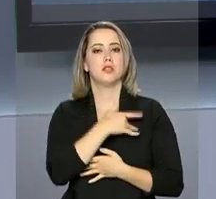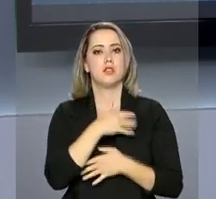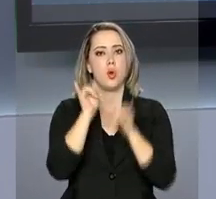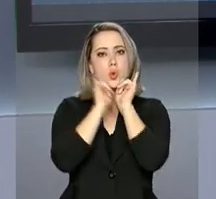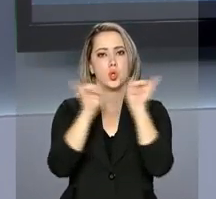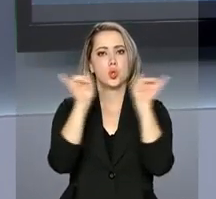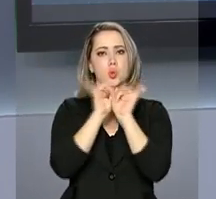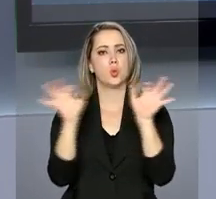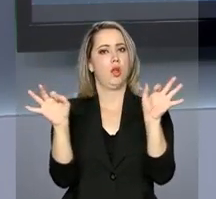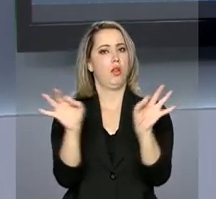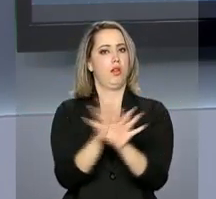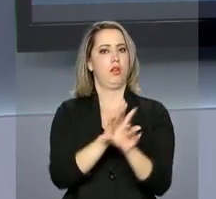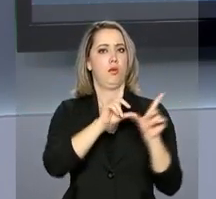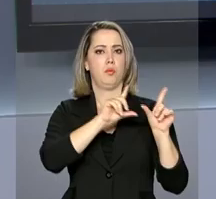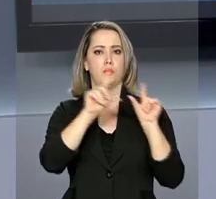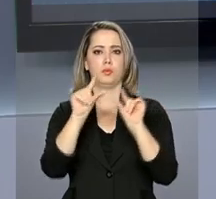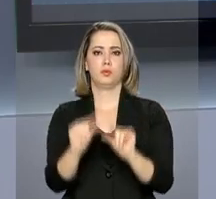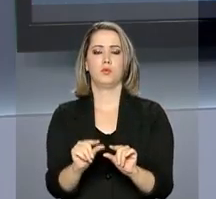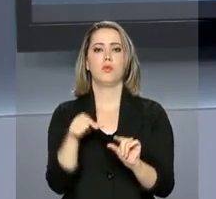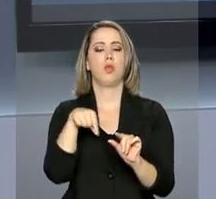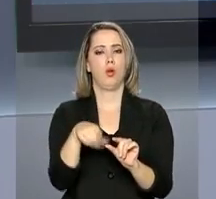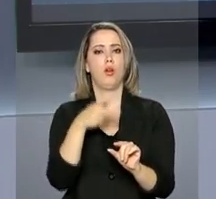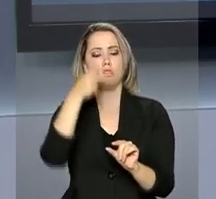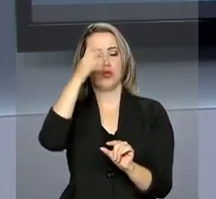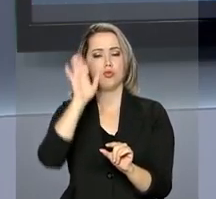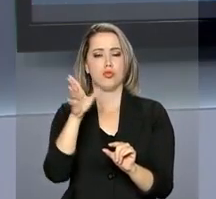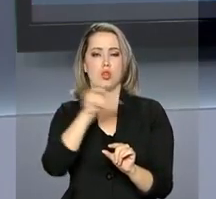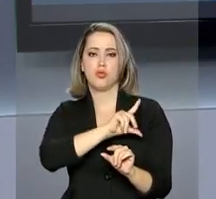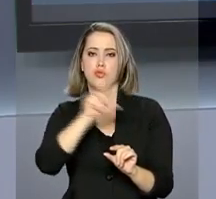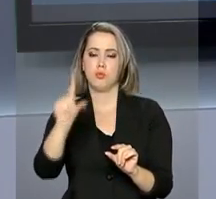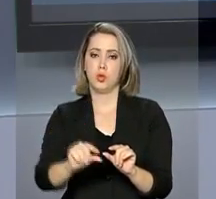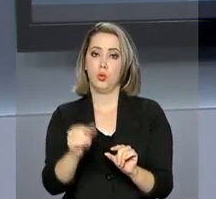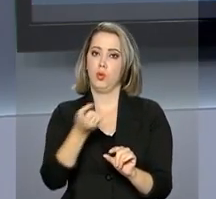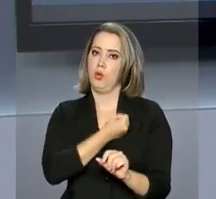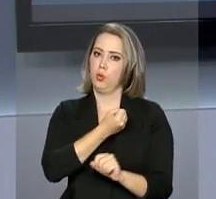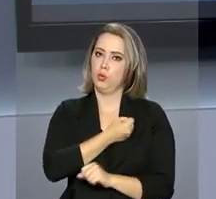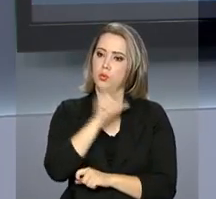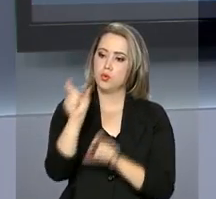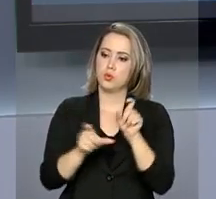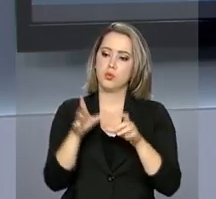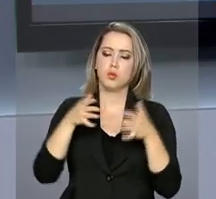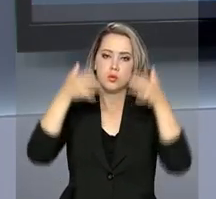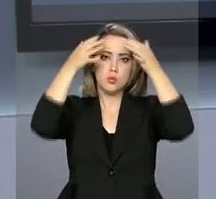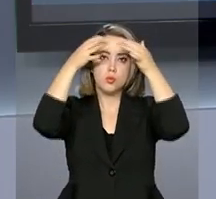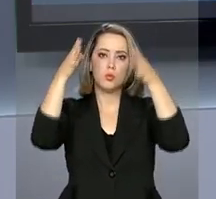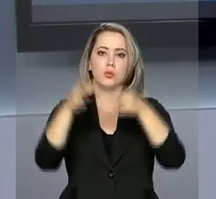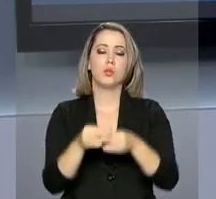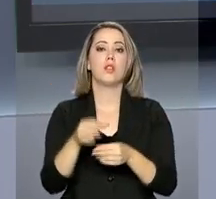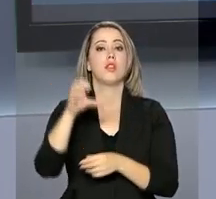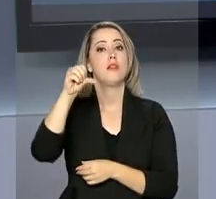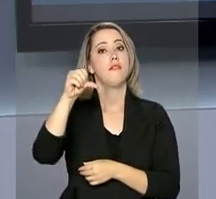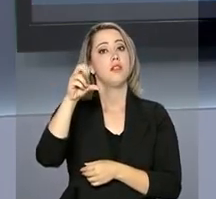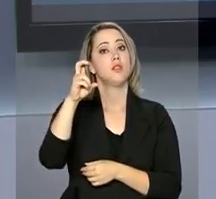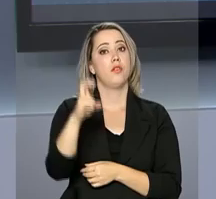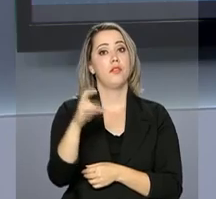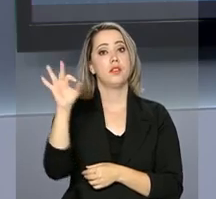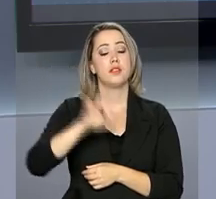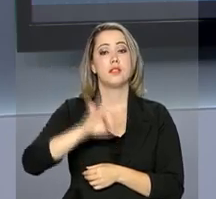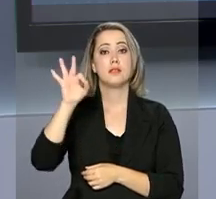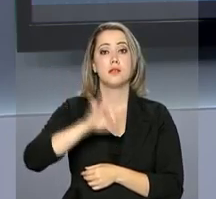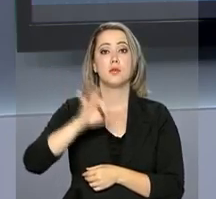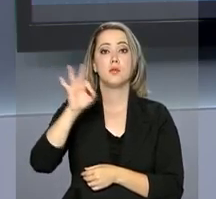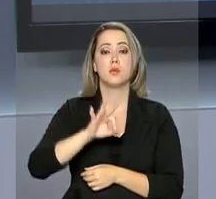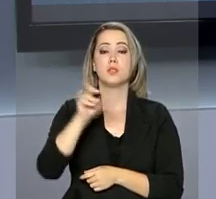medida, com queda significativa no número de notificações. De acordo com o governo, houve uma redução de 95%